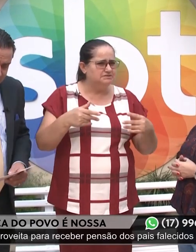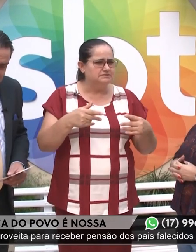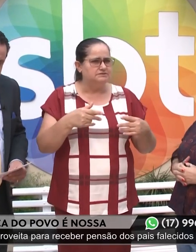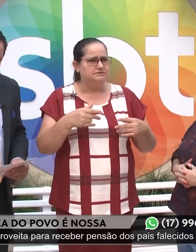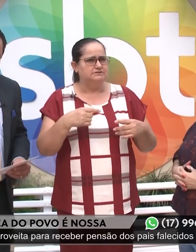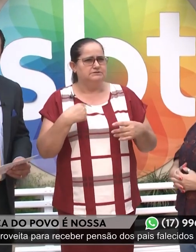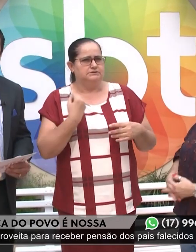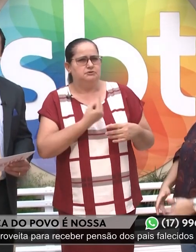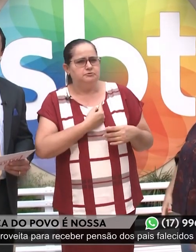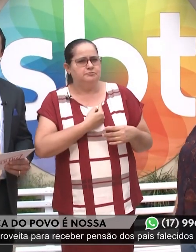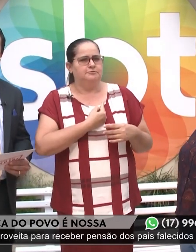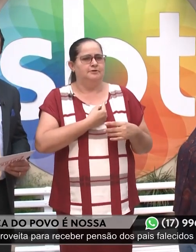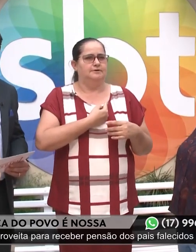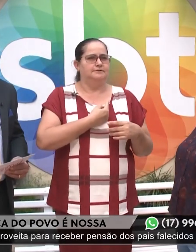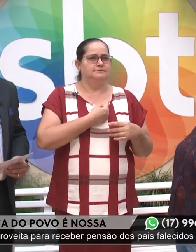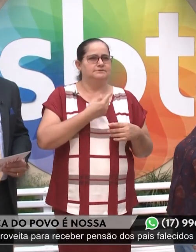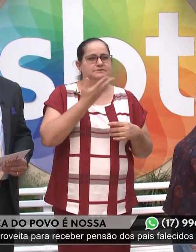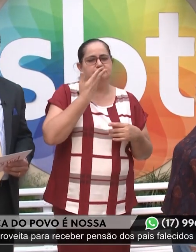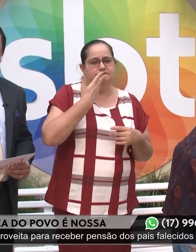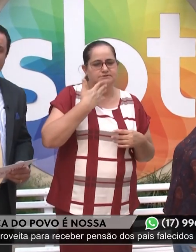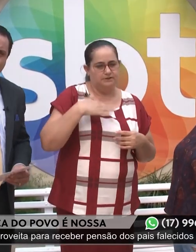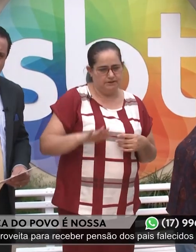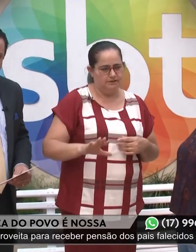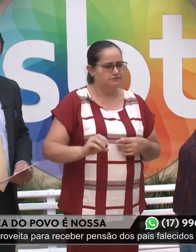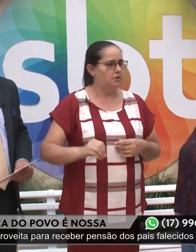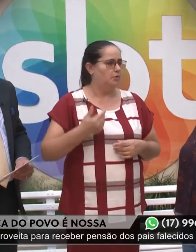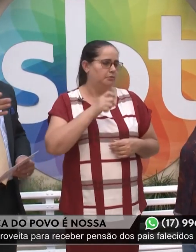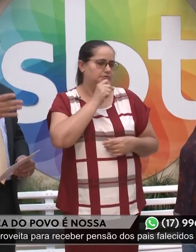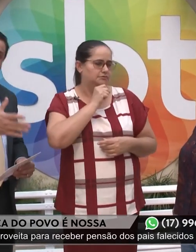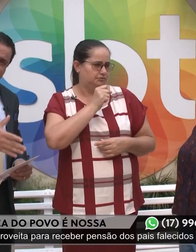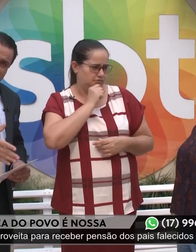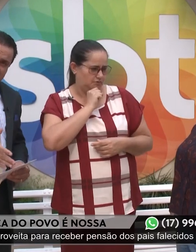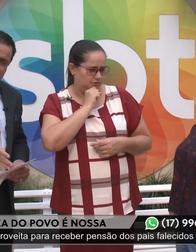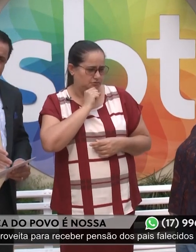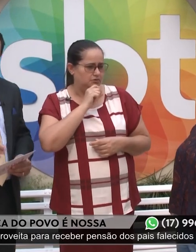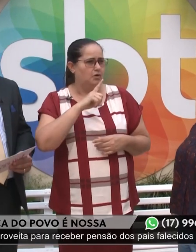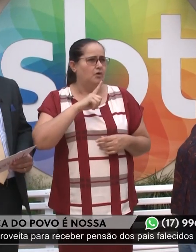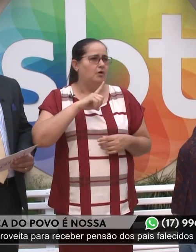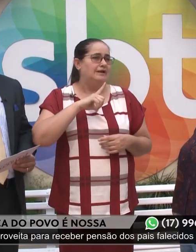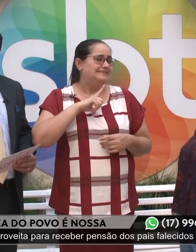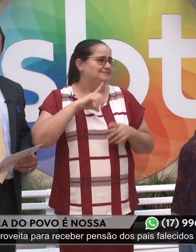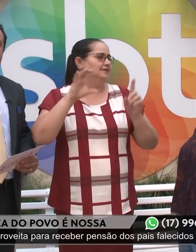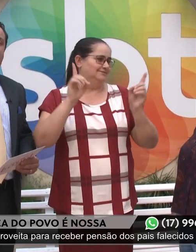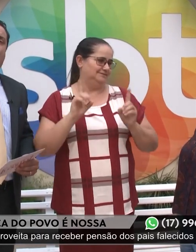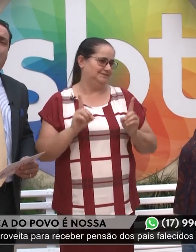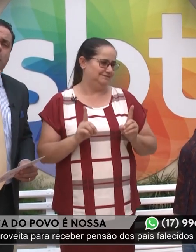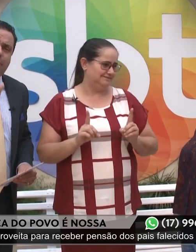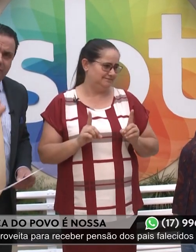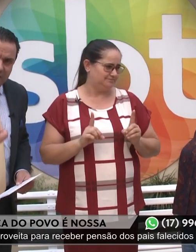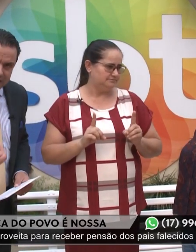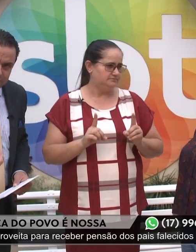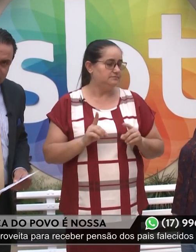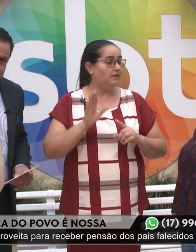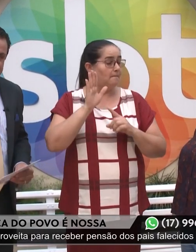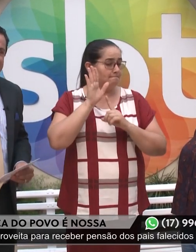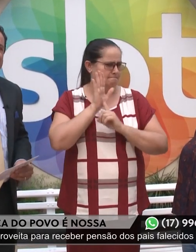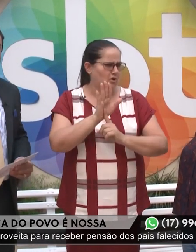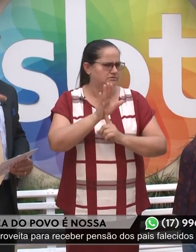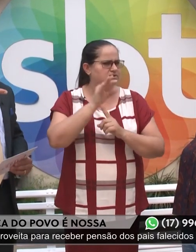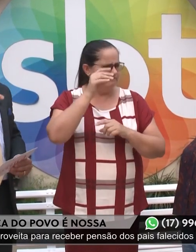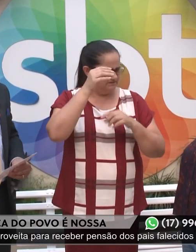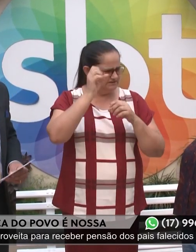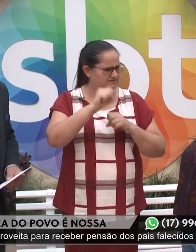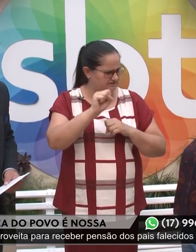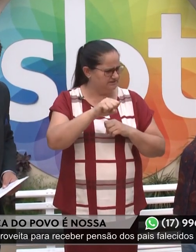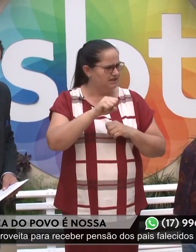vai fazer, se você for menor de idade, se você for idoso, se você tiver uma deficiência, e isso for comprovado, que você